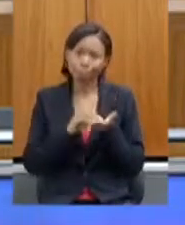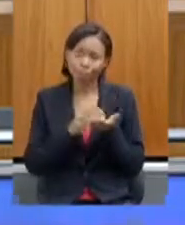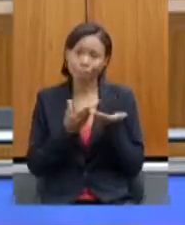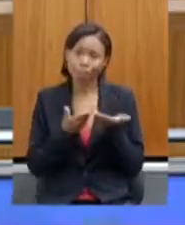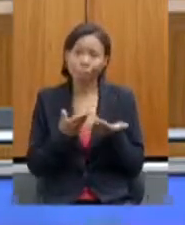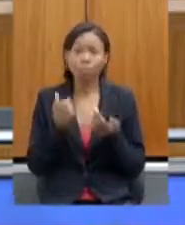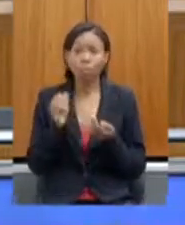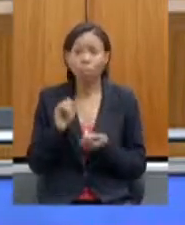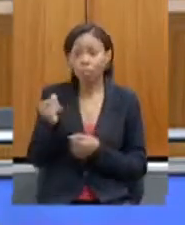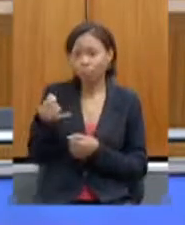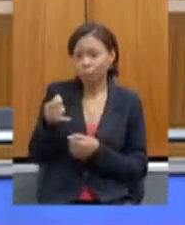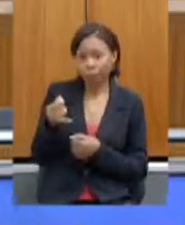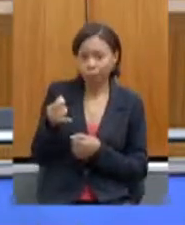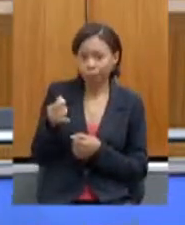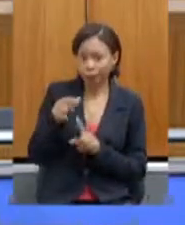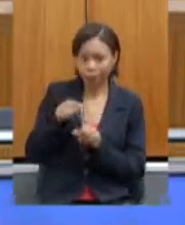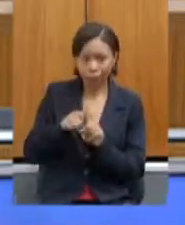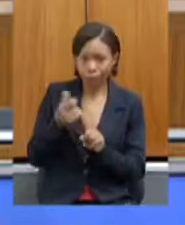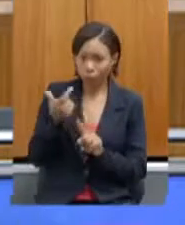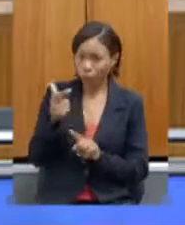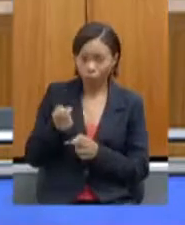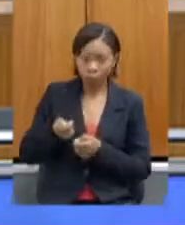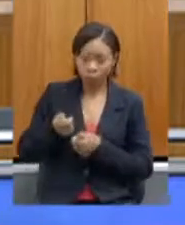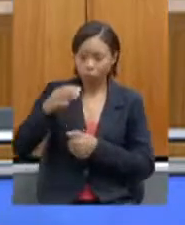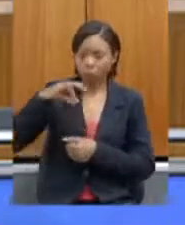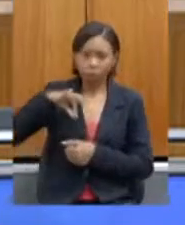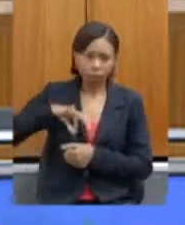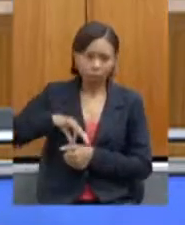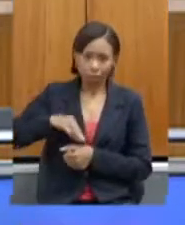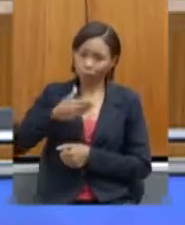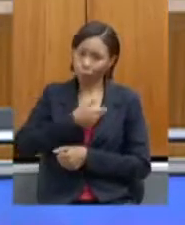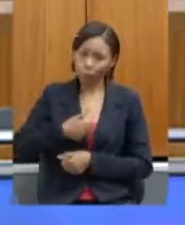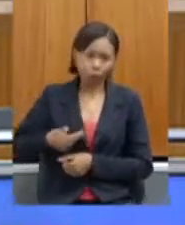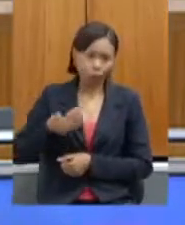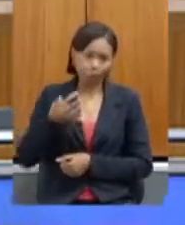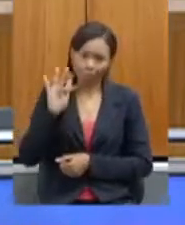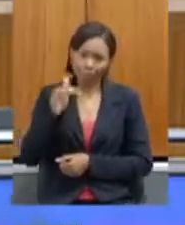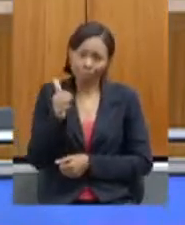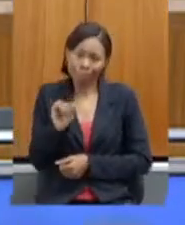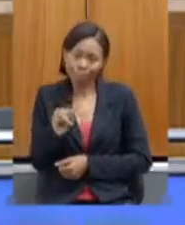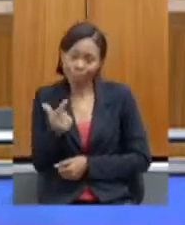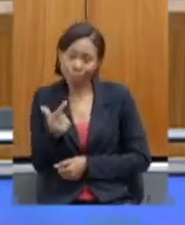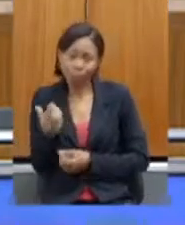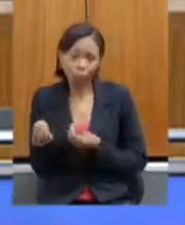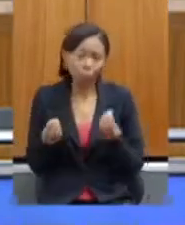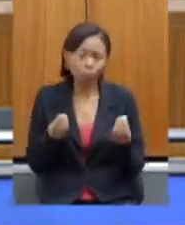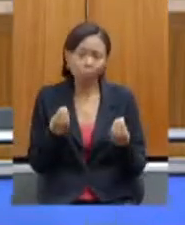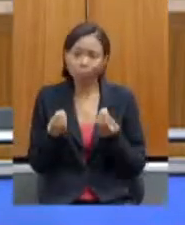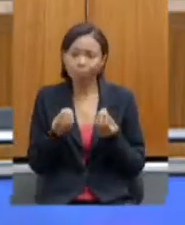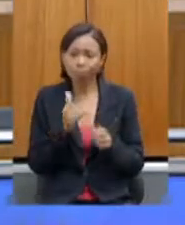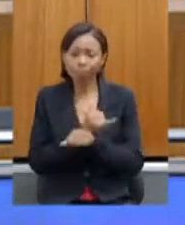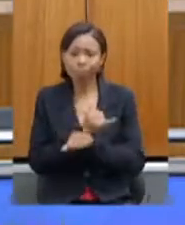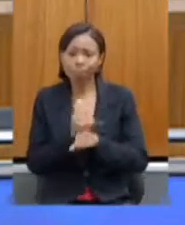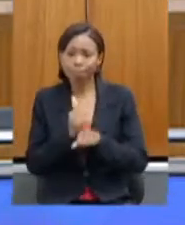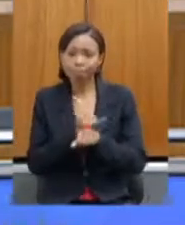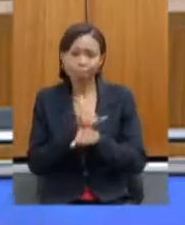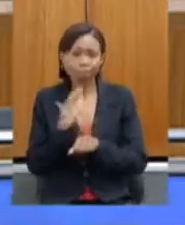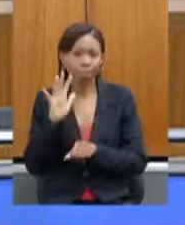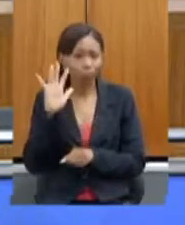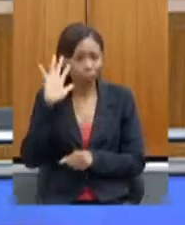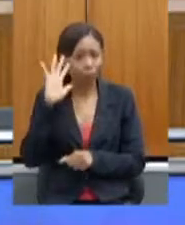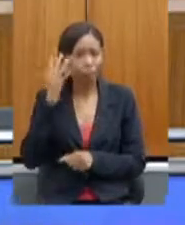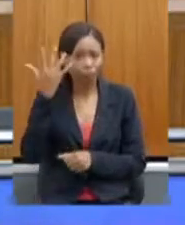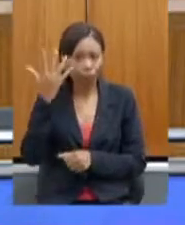do governo federal, estamos sim buscando traçar estratégias para enfrentar essa situação. O que nós